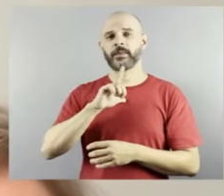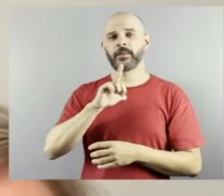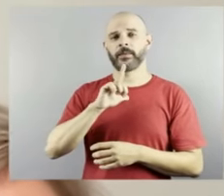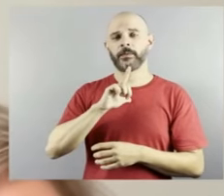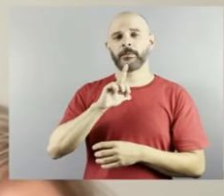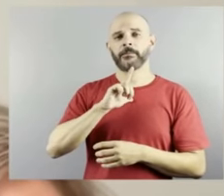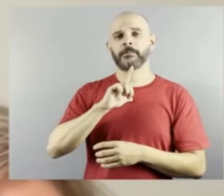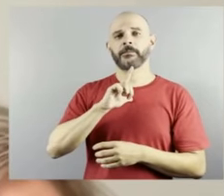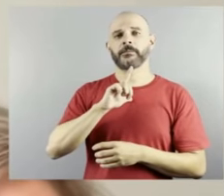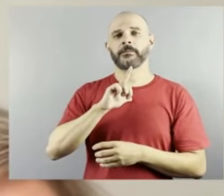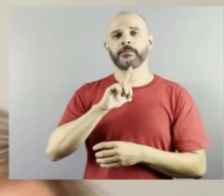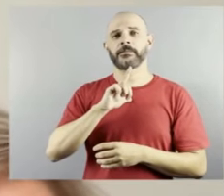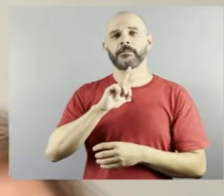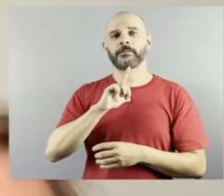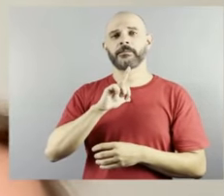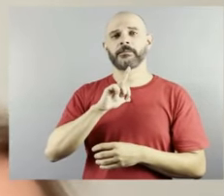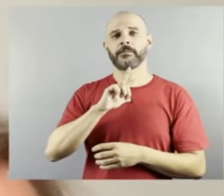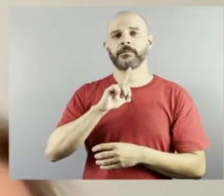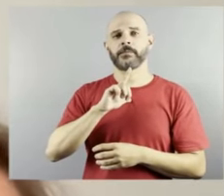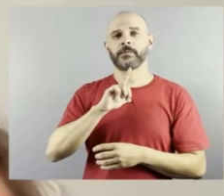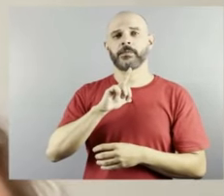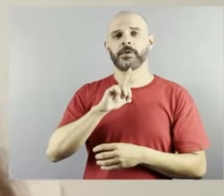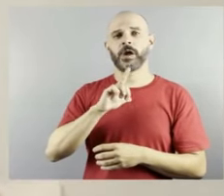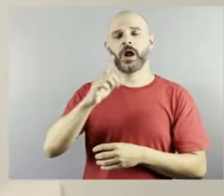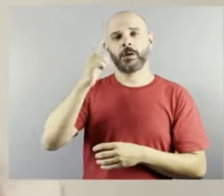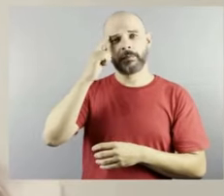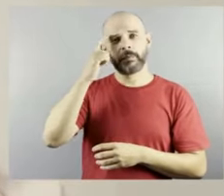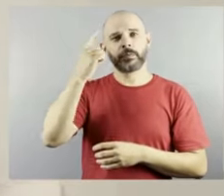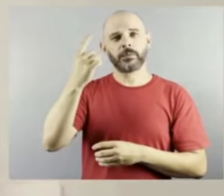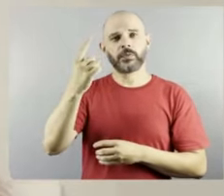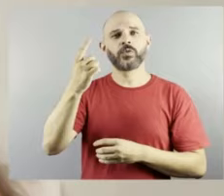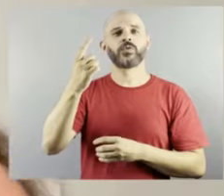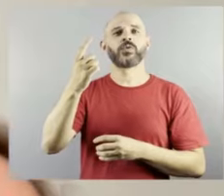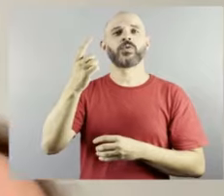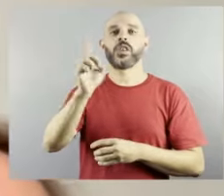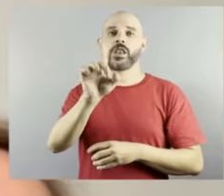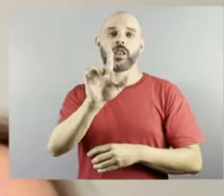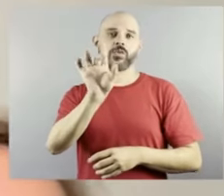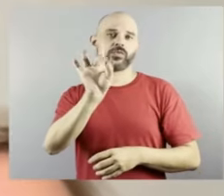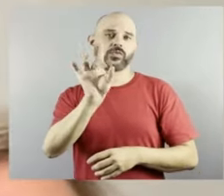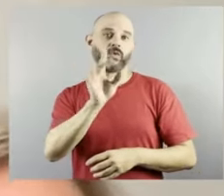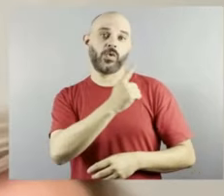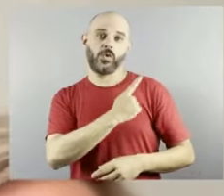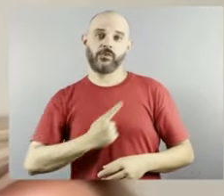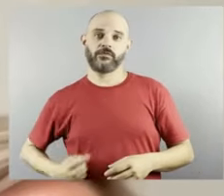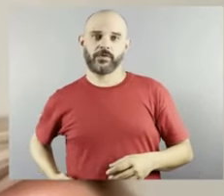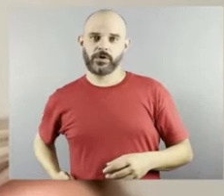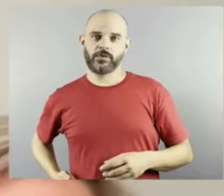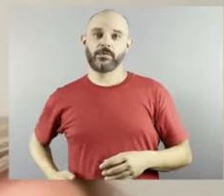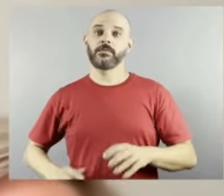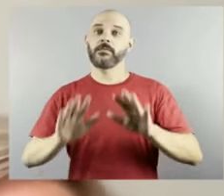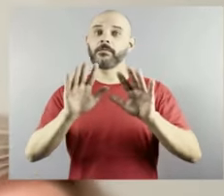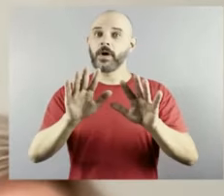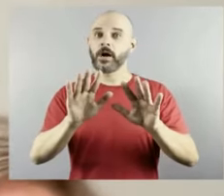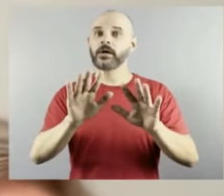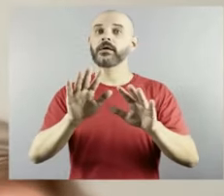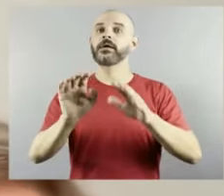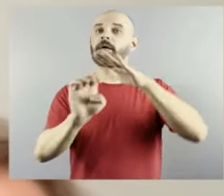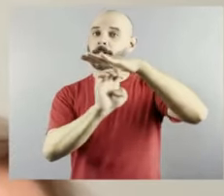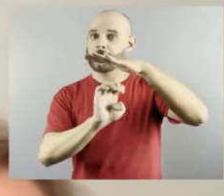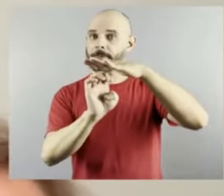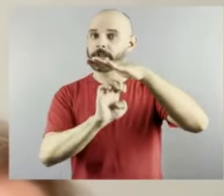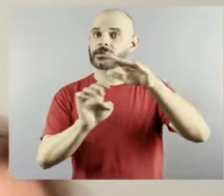governos, mas as empresas também. Por quê? Porque quando você associa